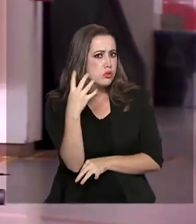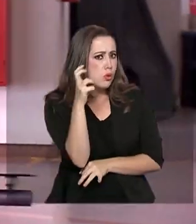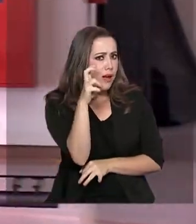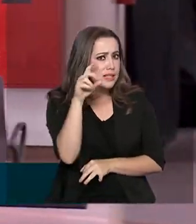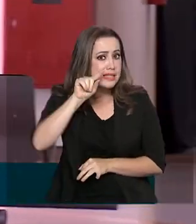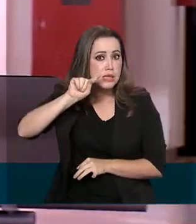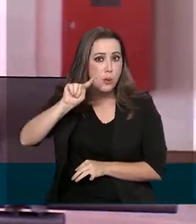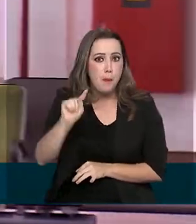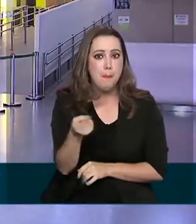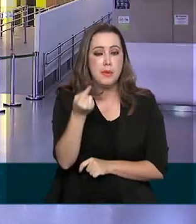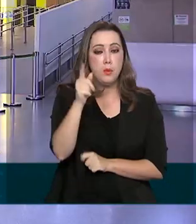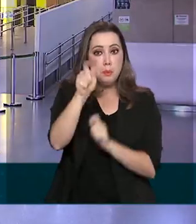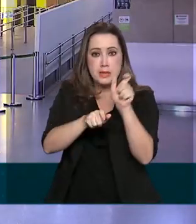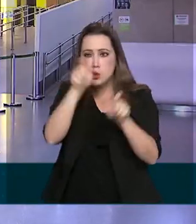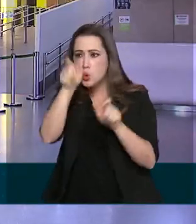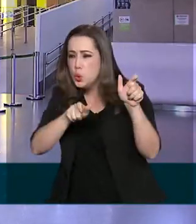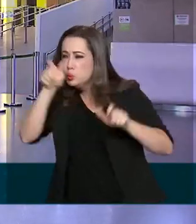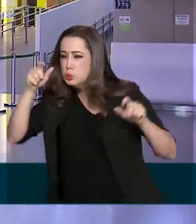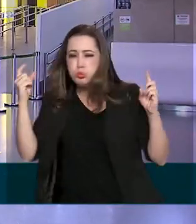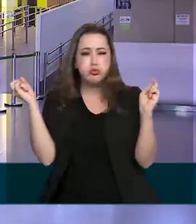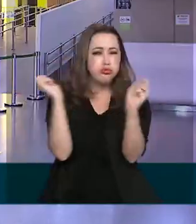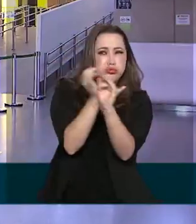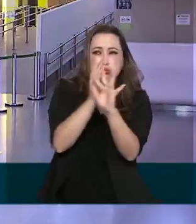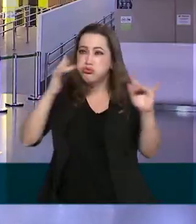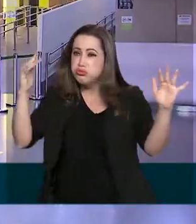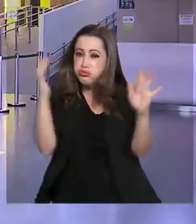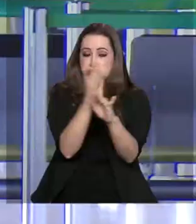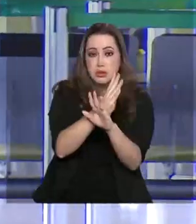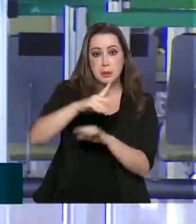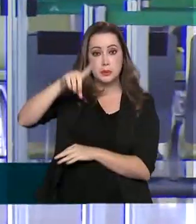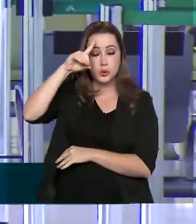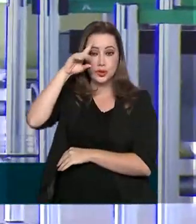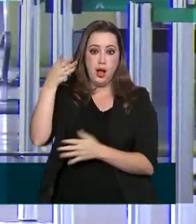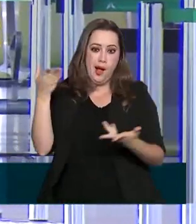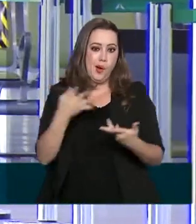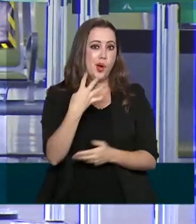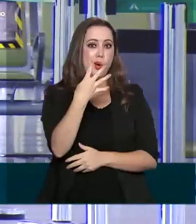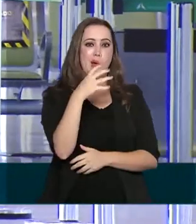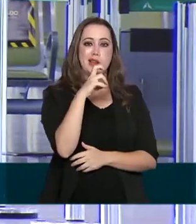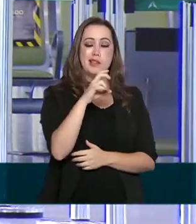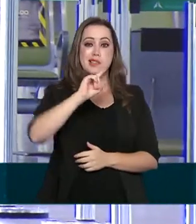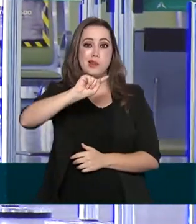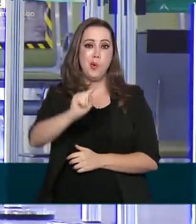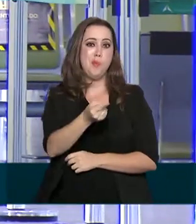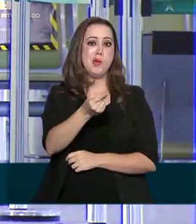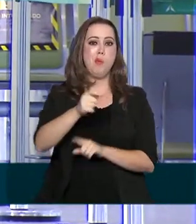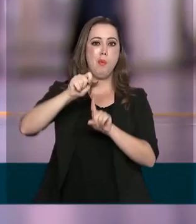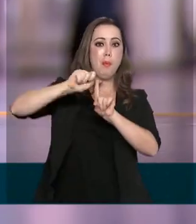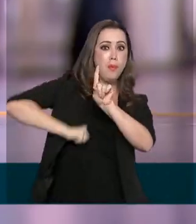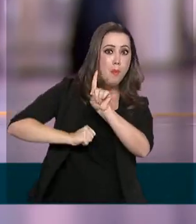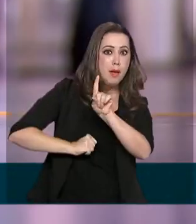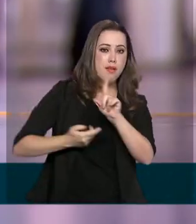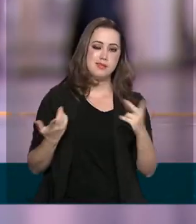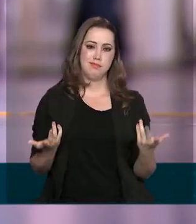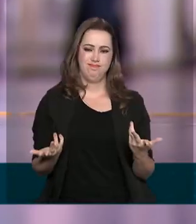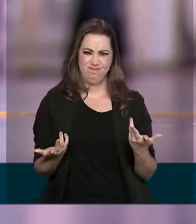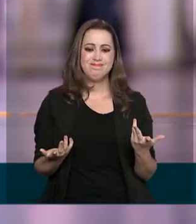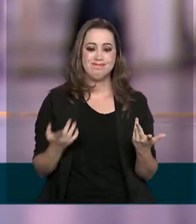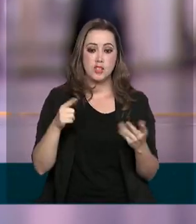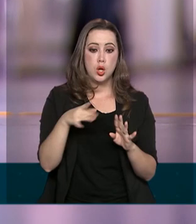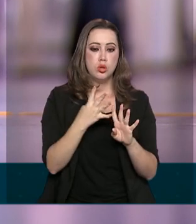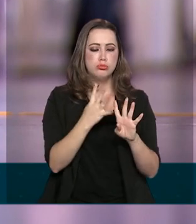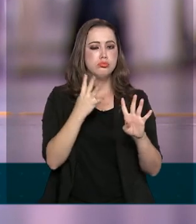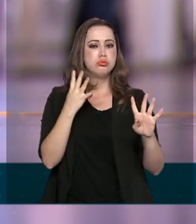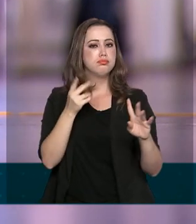mil pessoas por dia, agora são 45 mil por mês. As filas para check-in estão vazias. Na área de embarque,